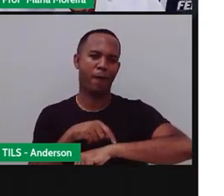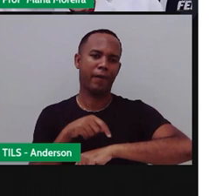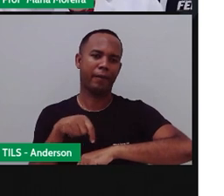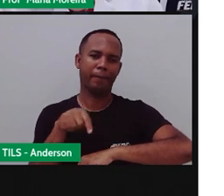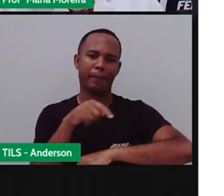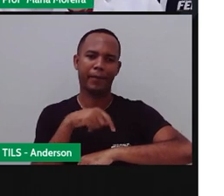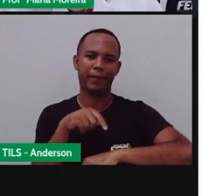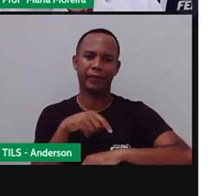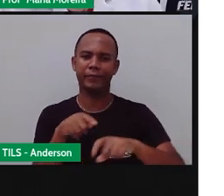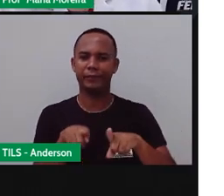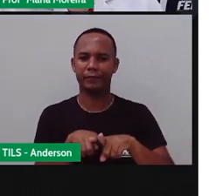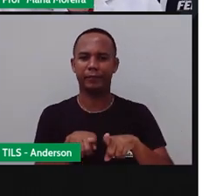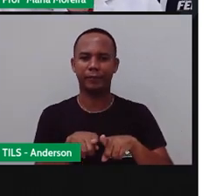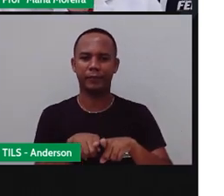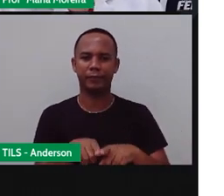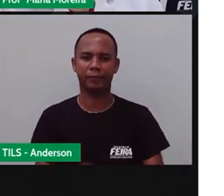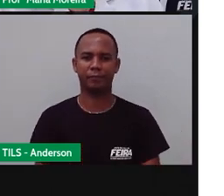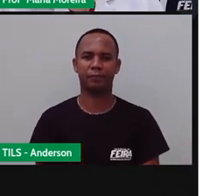devagar. Ia ser muito chato.